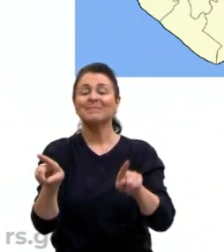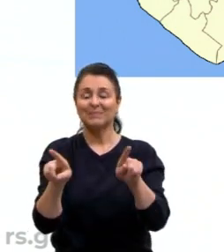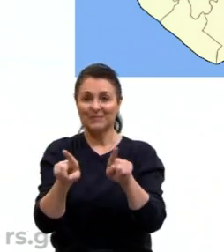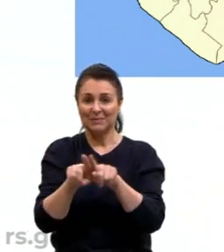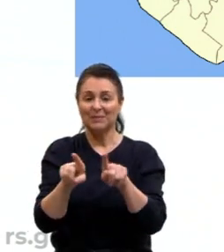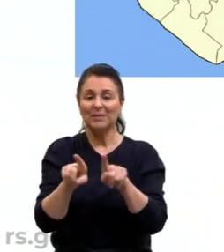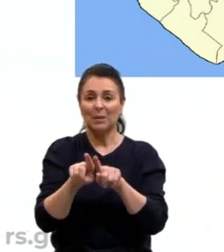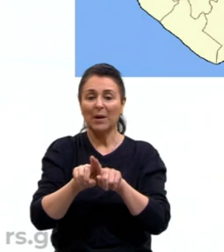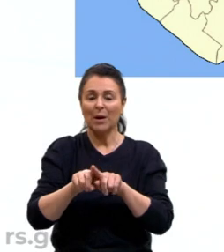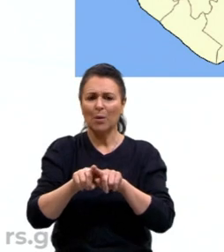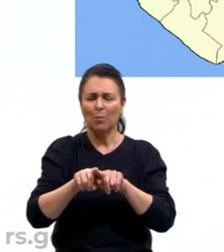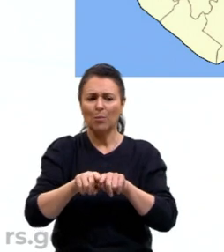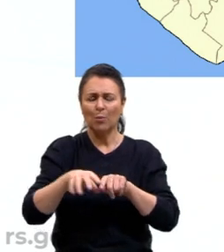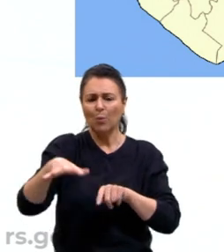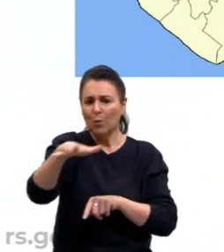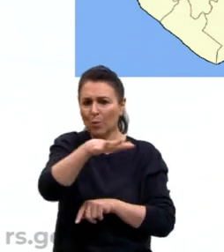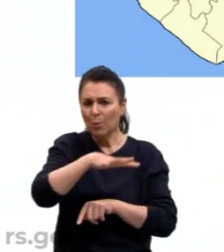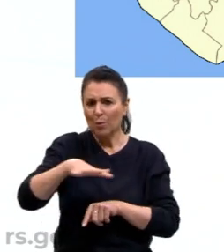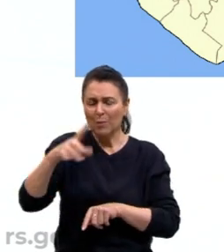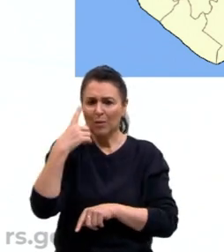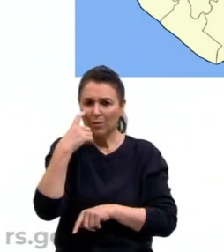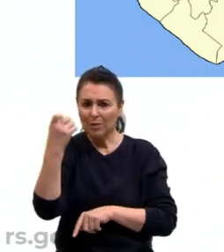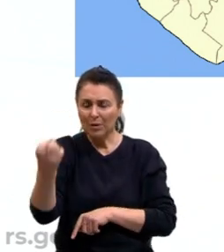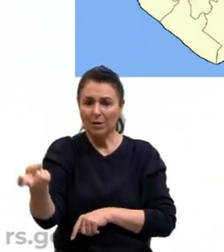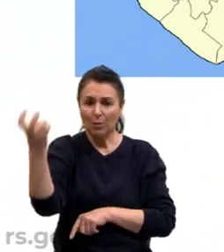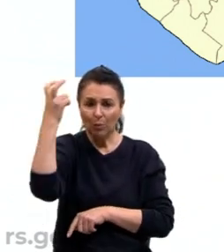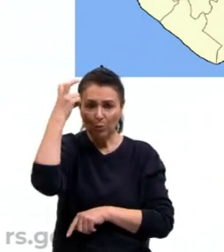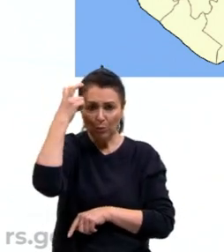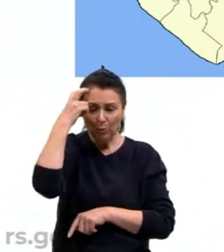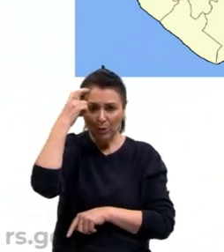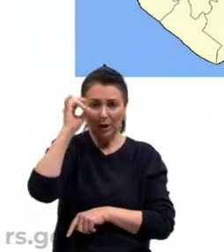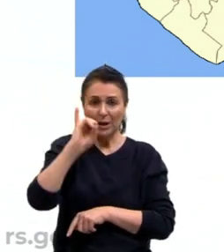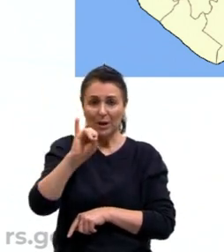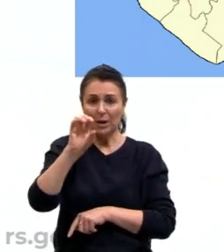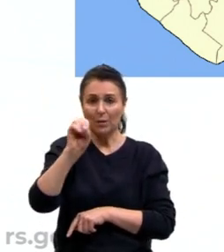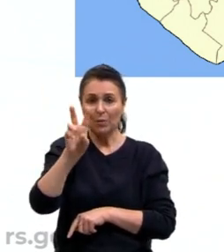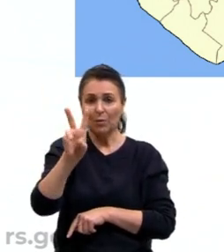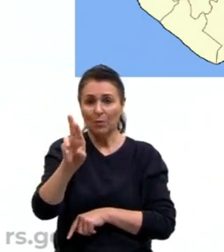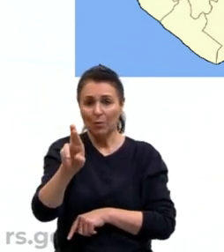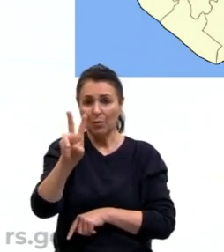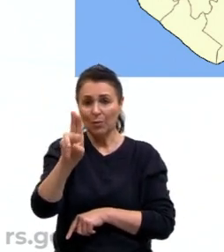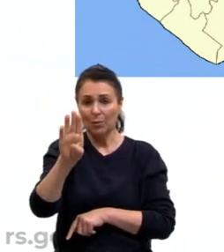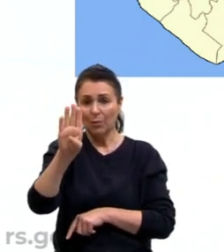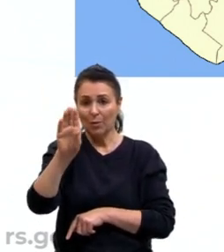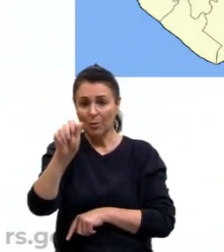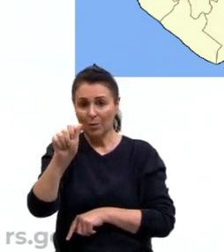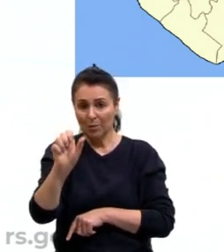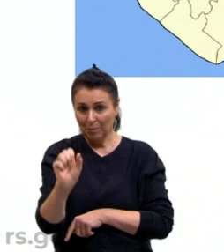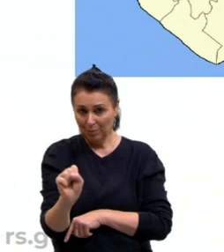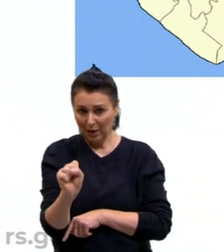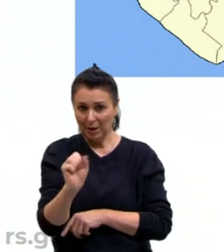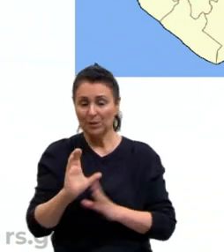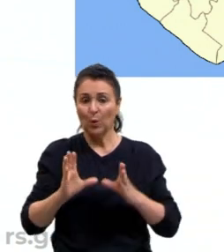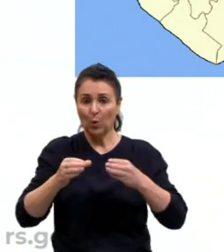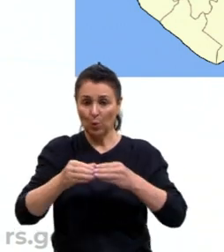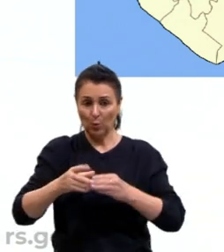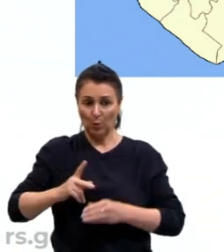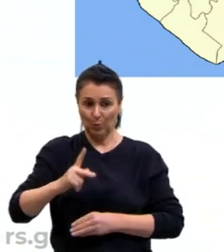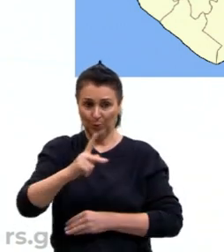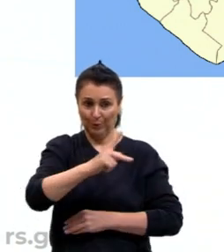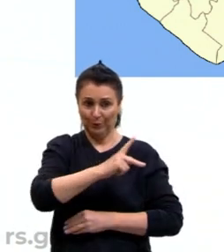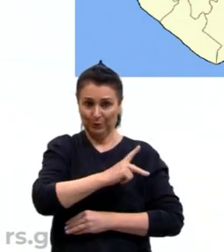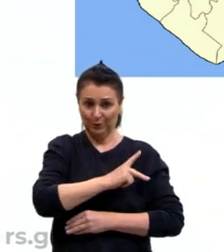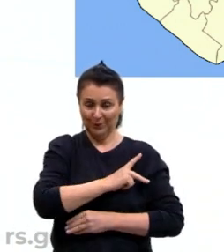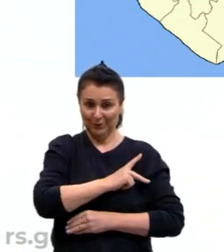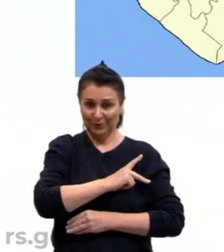essa região é bem interessante, que é a região da cultura Yorubá. Os Yorubás, eles são o